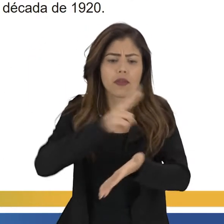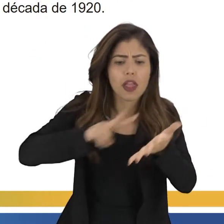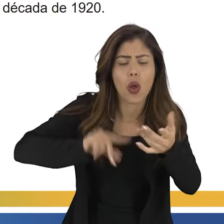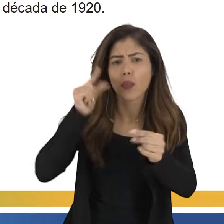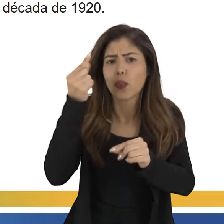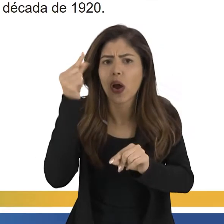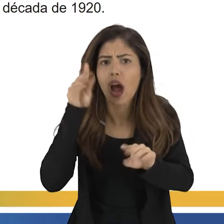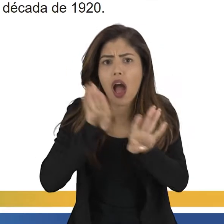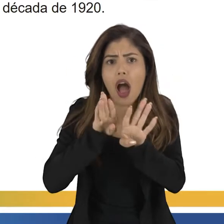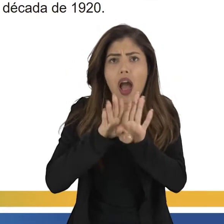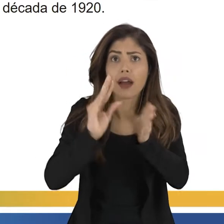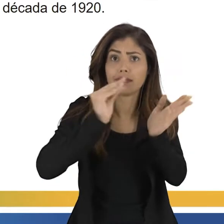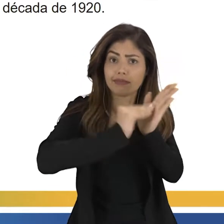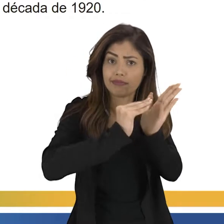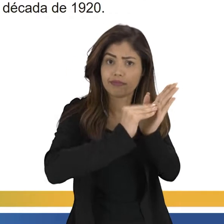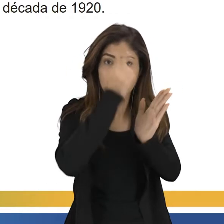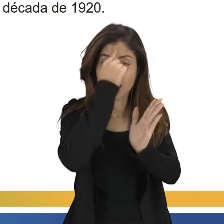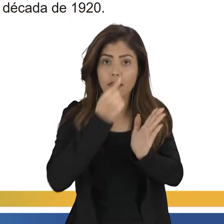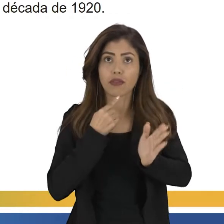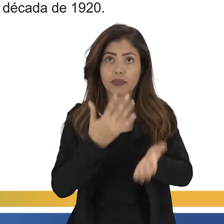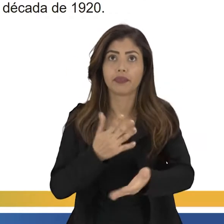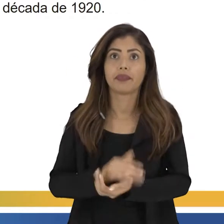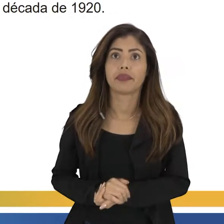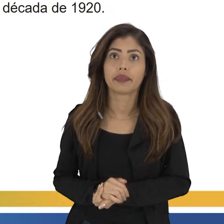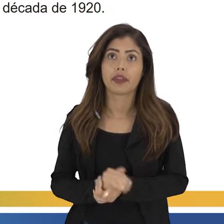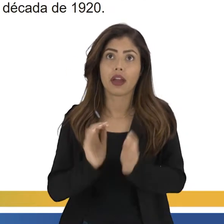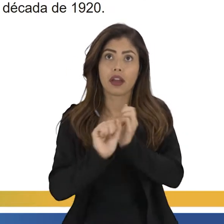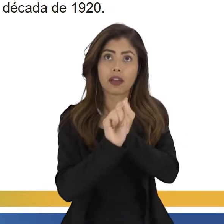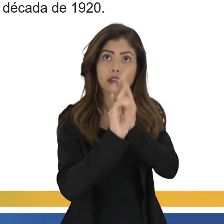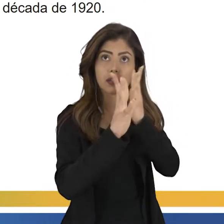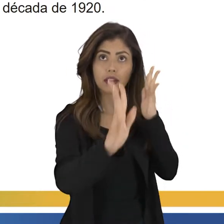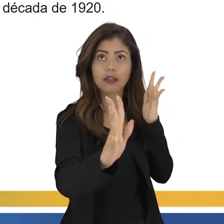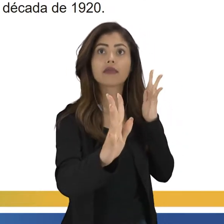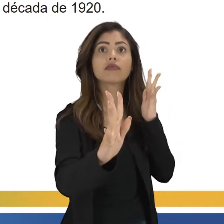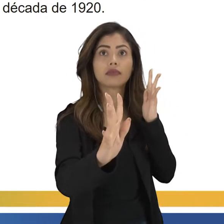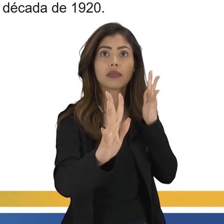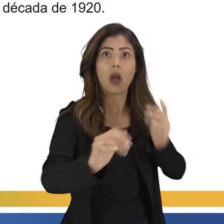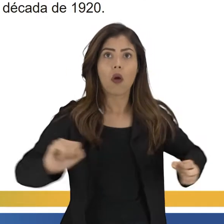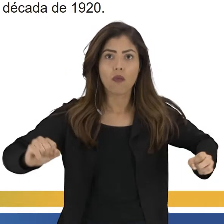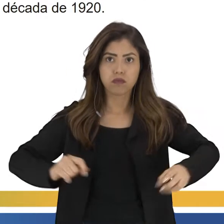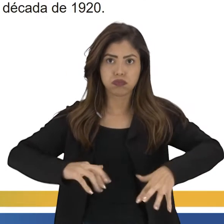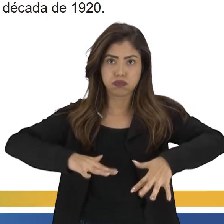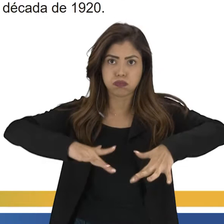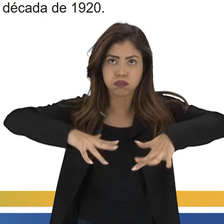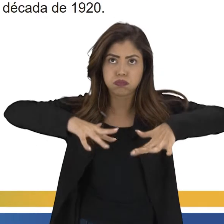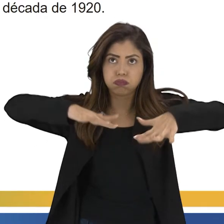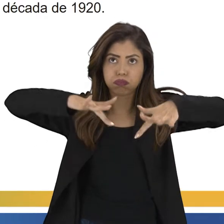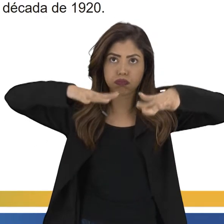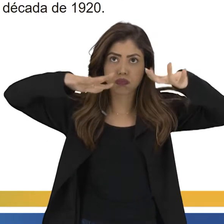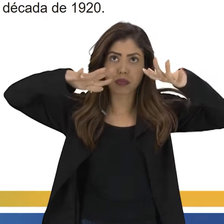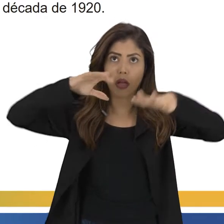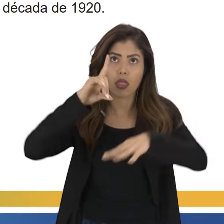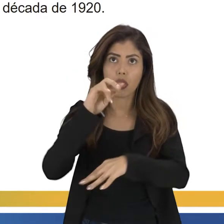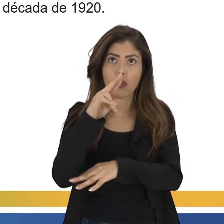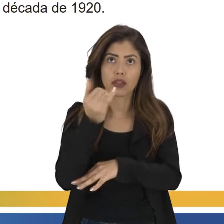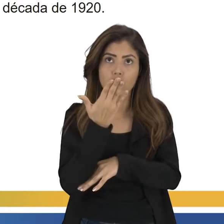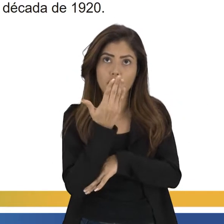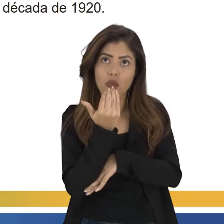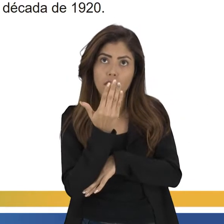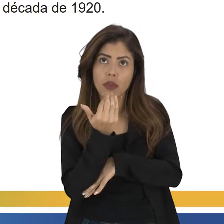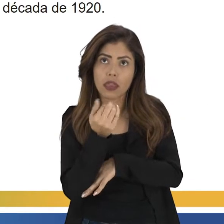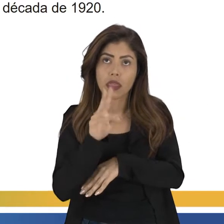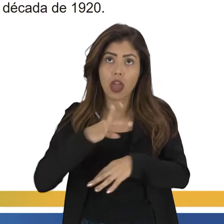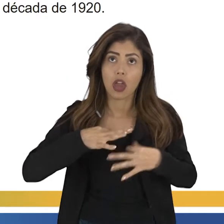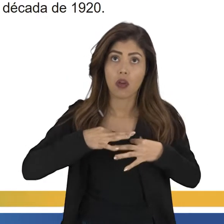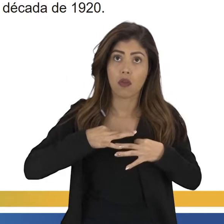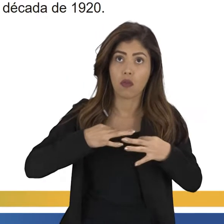pouquinho, o que diz sobre essa foto. Fila de vítimas de enchente esperando por doações de comida e